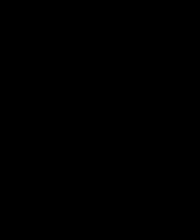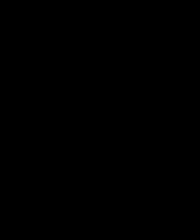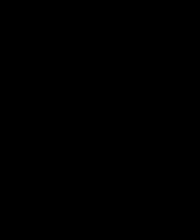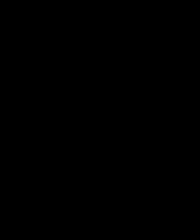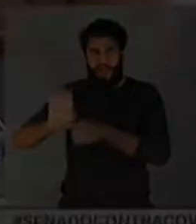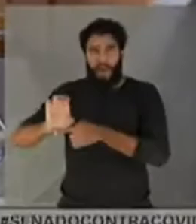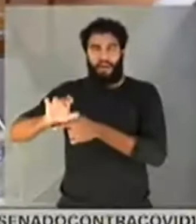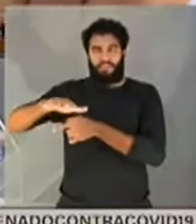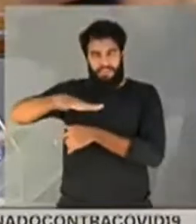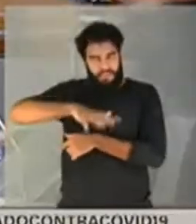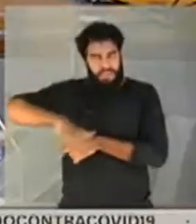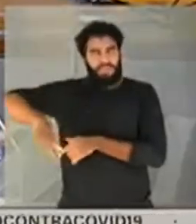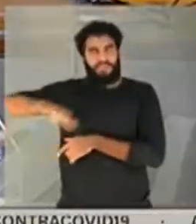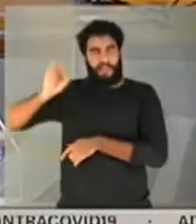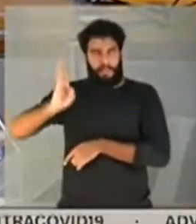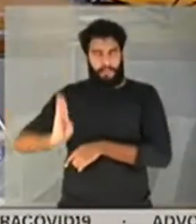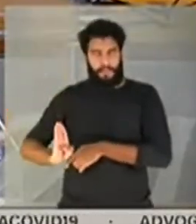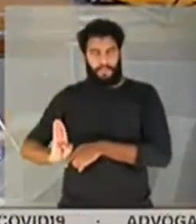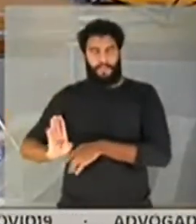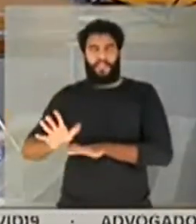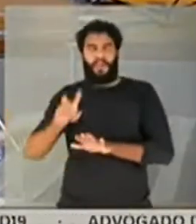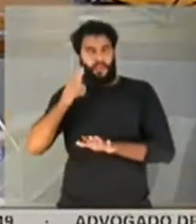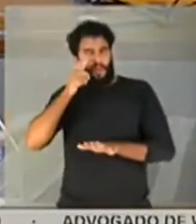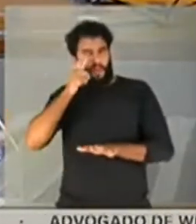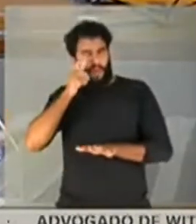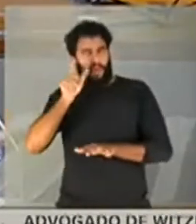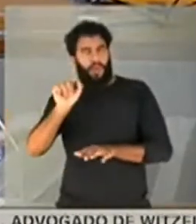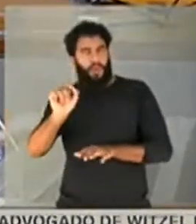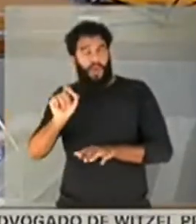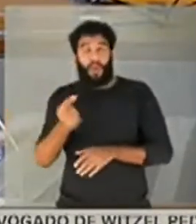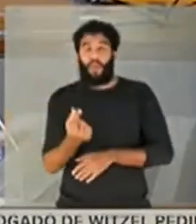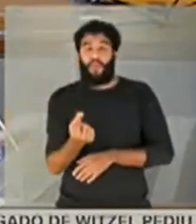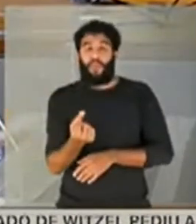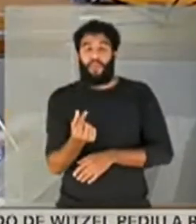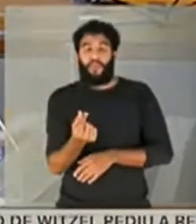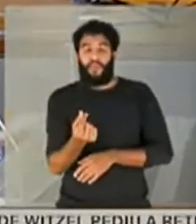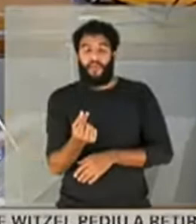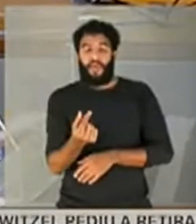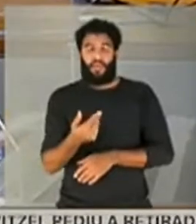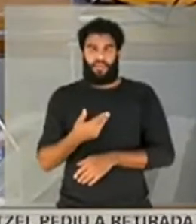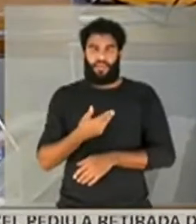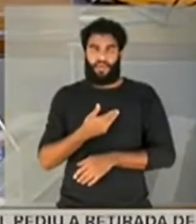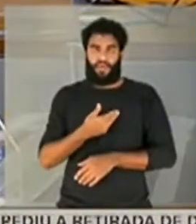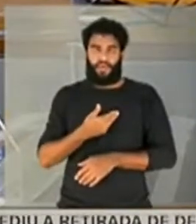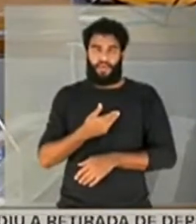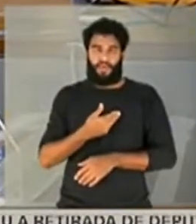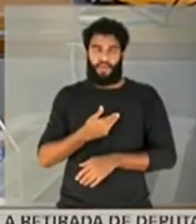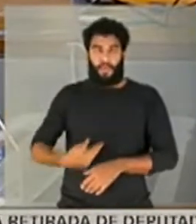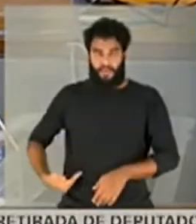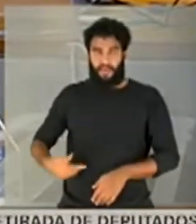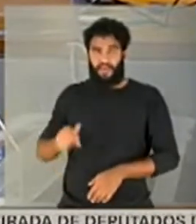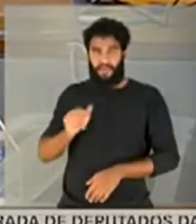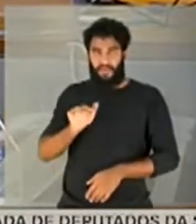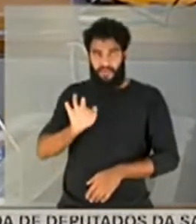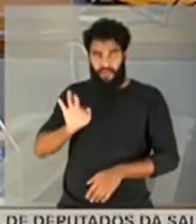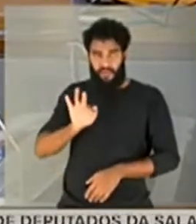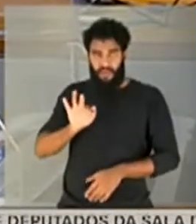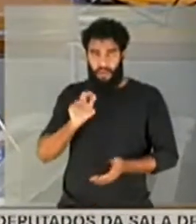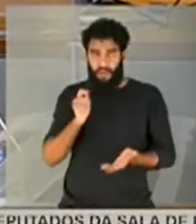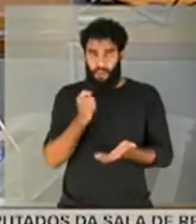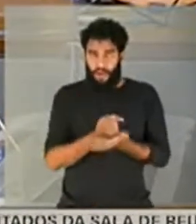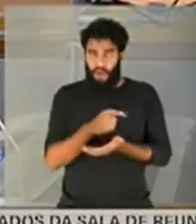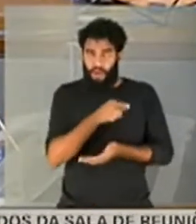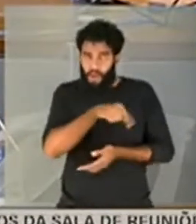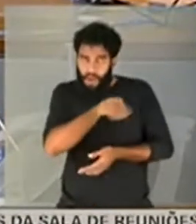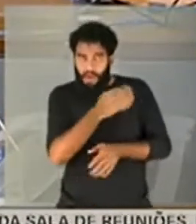E o interessante é o seguinte, o preço que o governo federal comprou esses